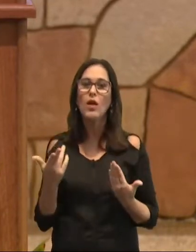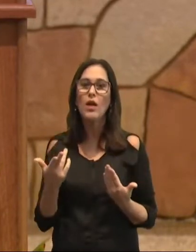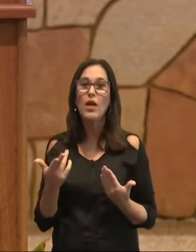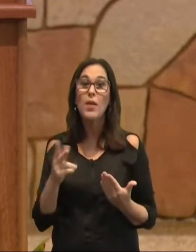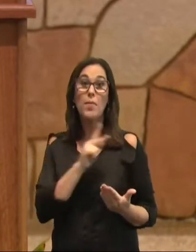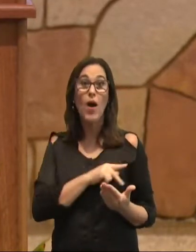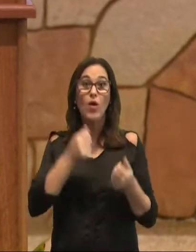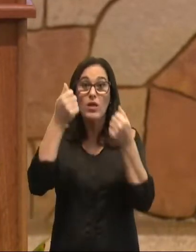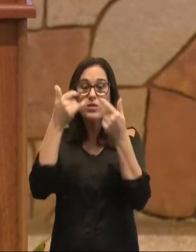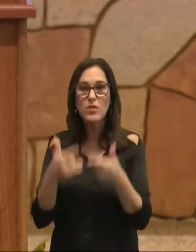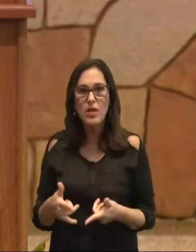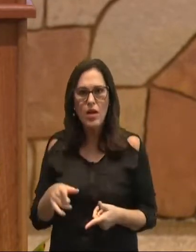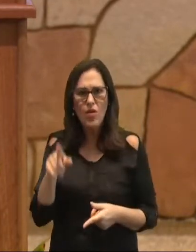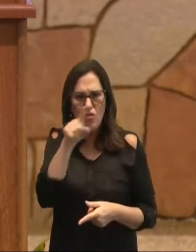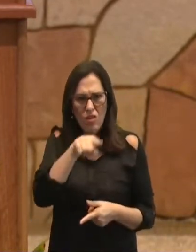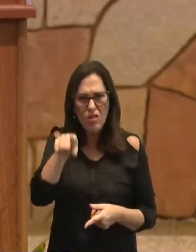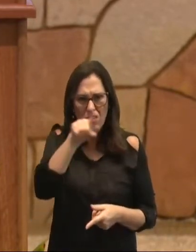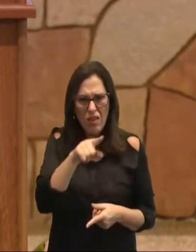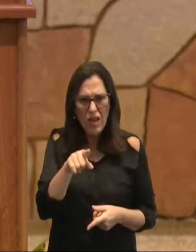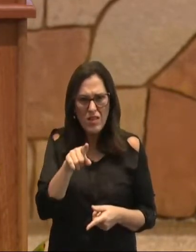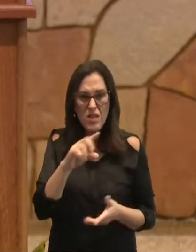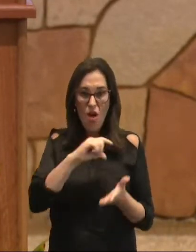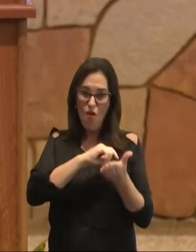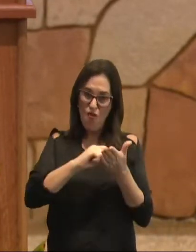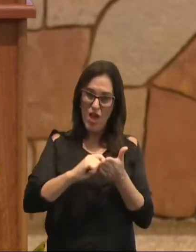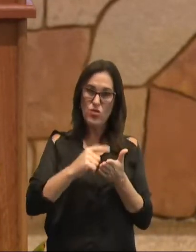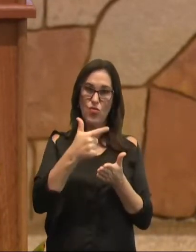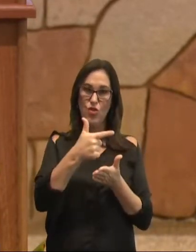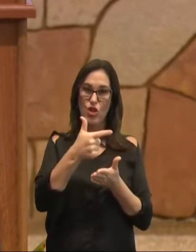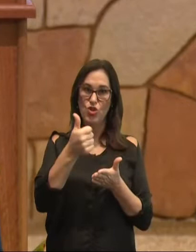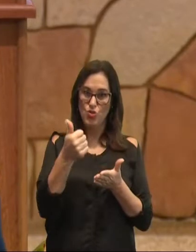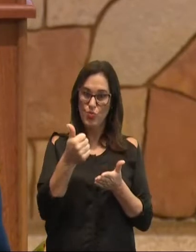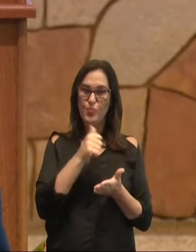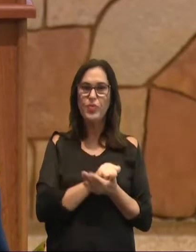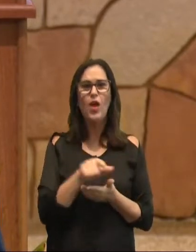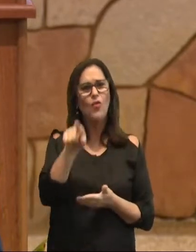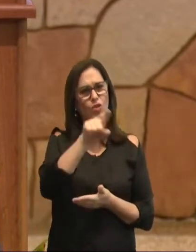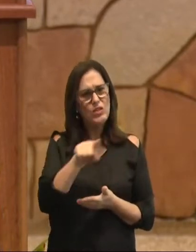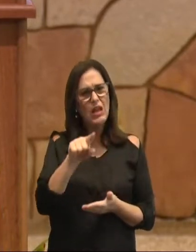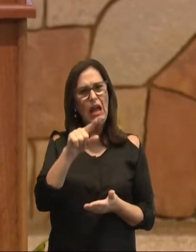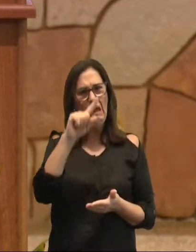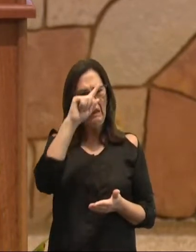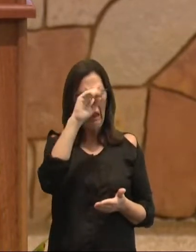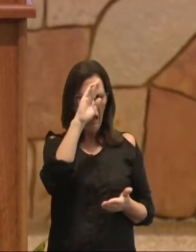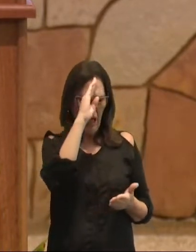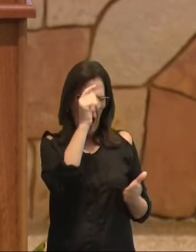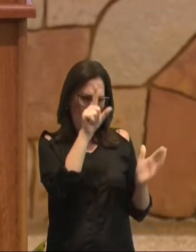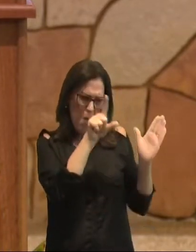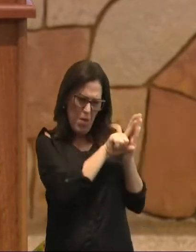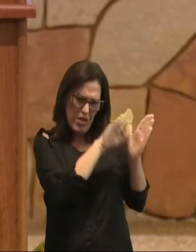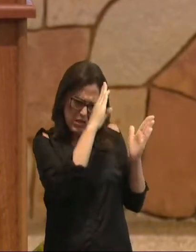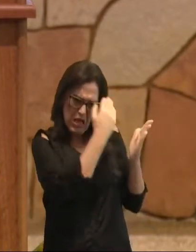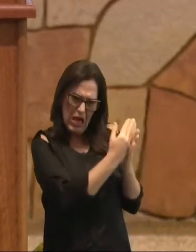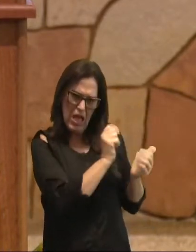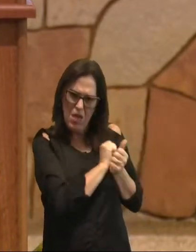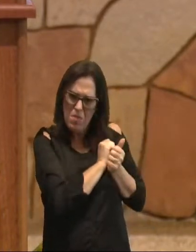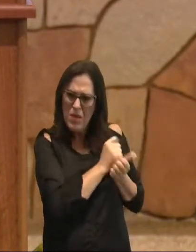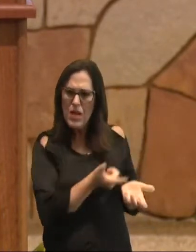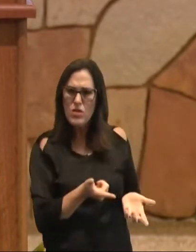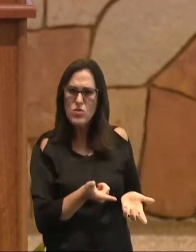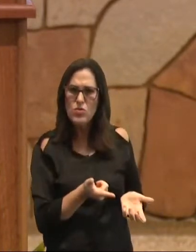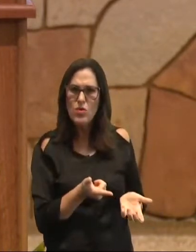Paulo faz, diz, eime vós, verso 21, os que quereis, estar sob a lei, acaso não ouvis a lei?